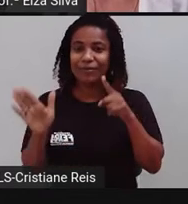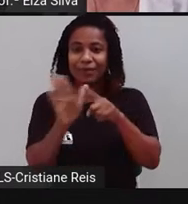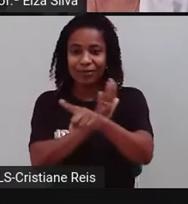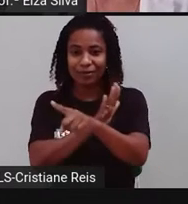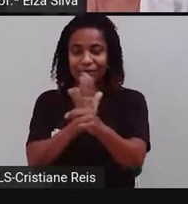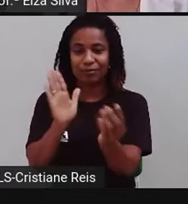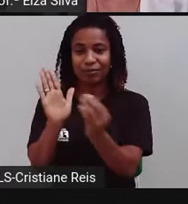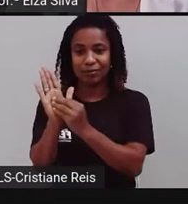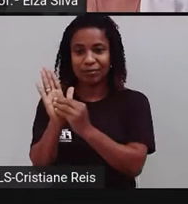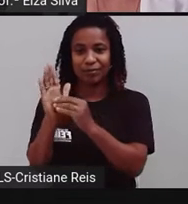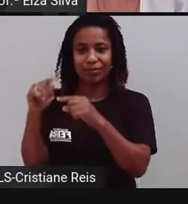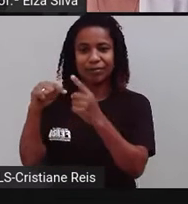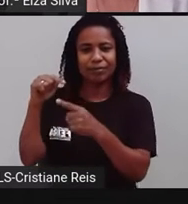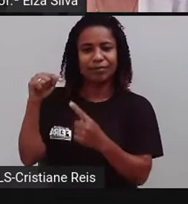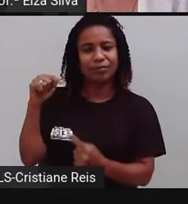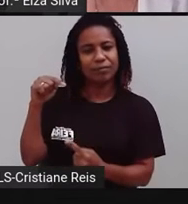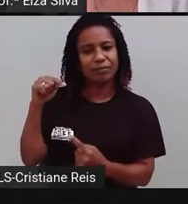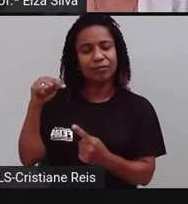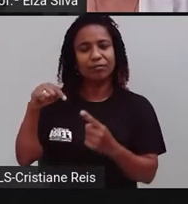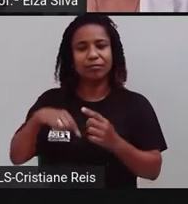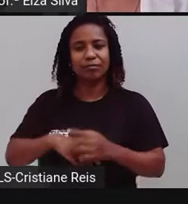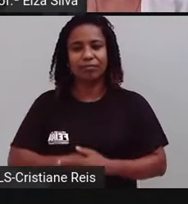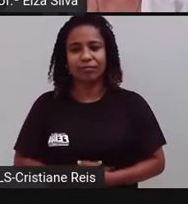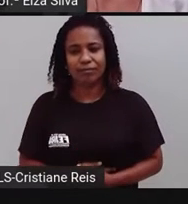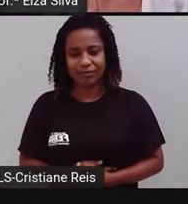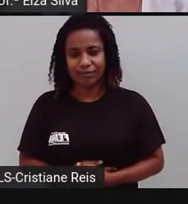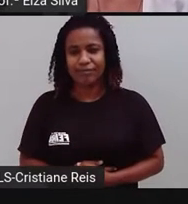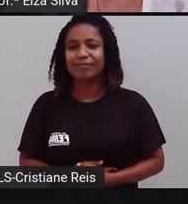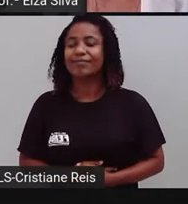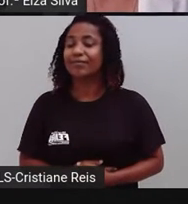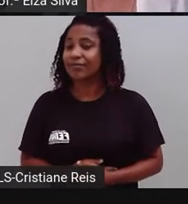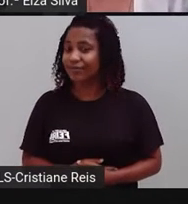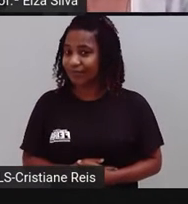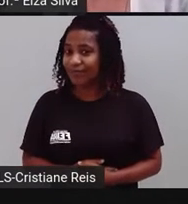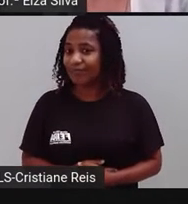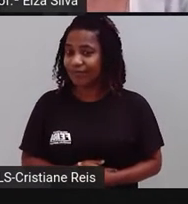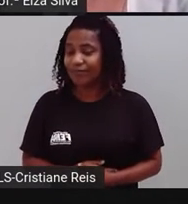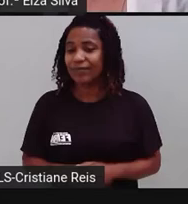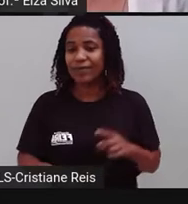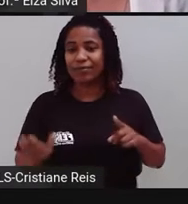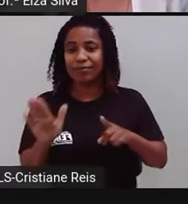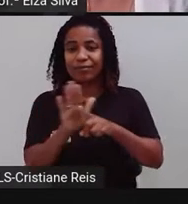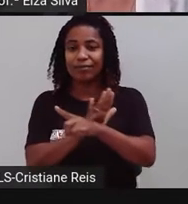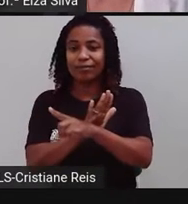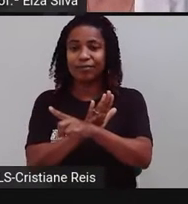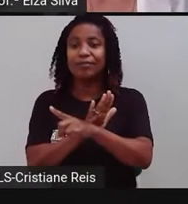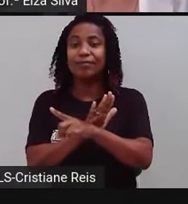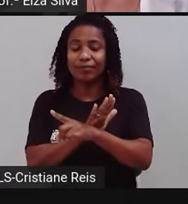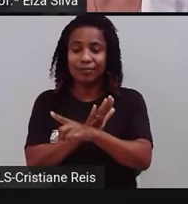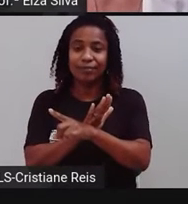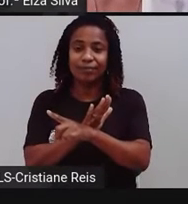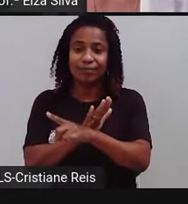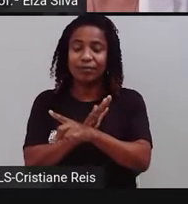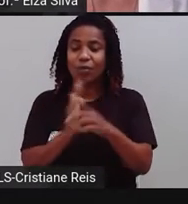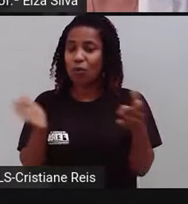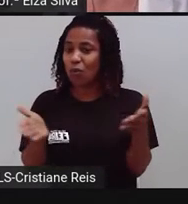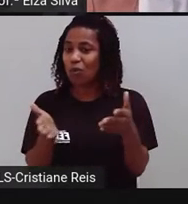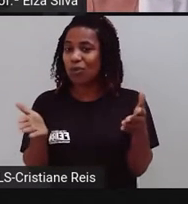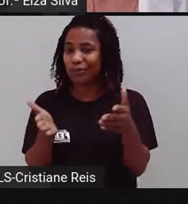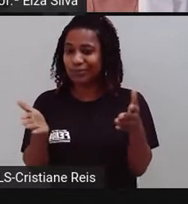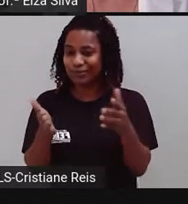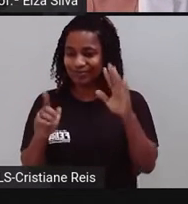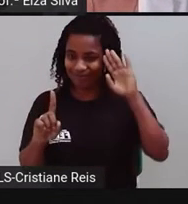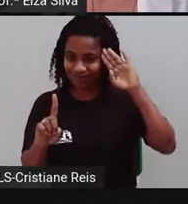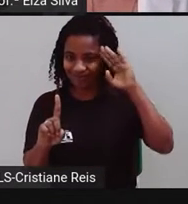em seu caderno. What does me in vacation time? Essa pergunta irá direcionar o nosso encontro de hoje.